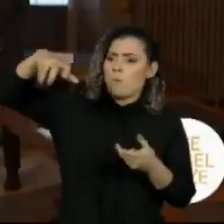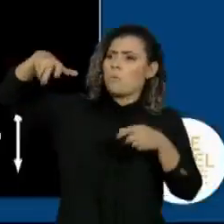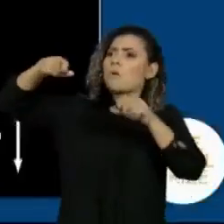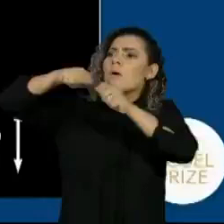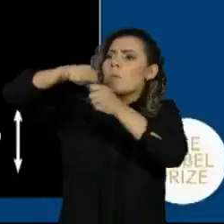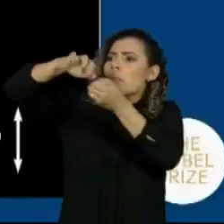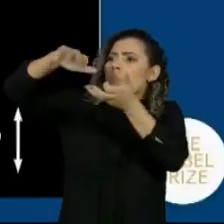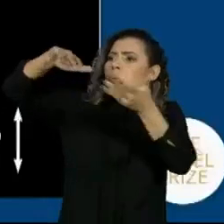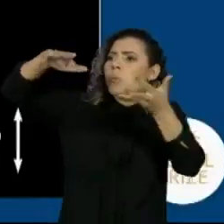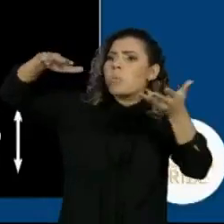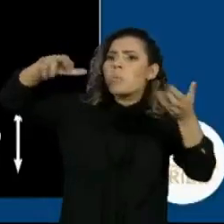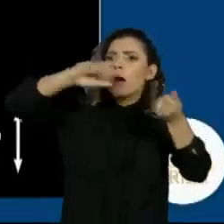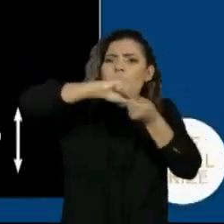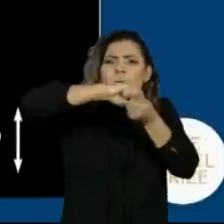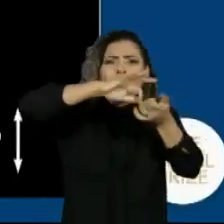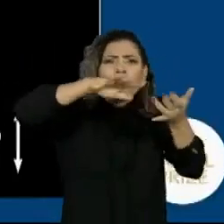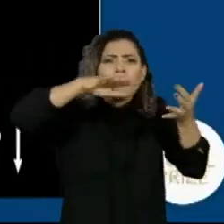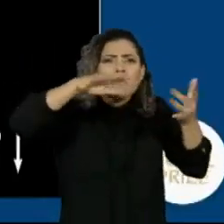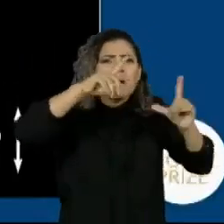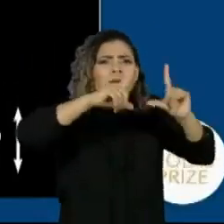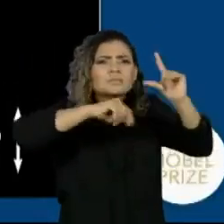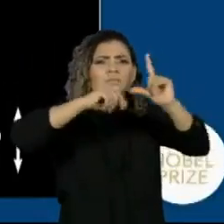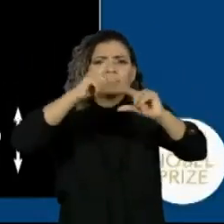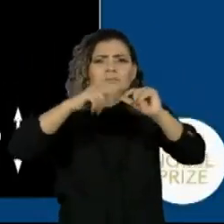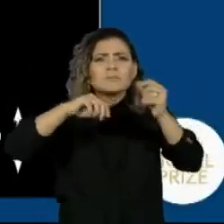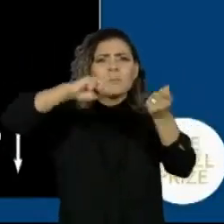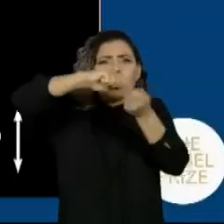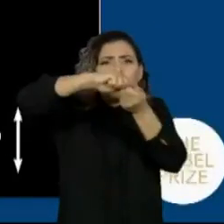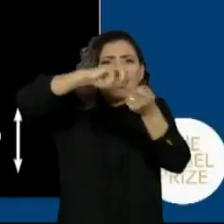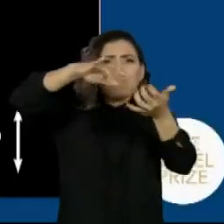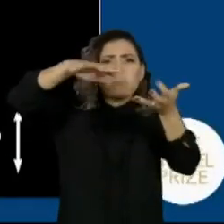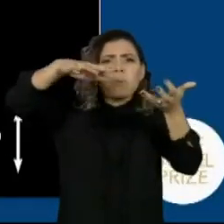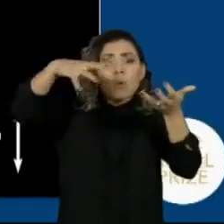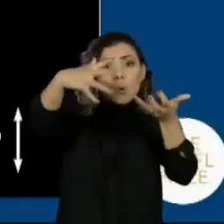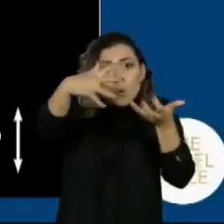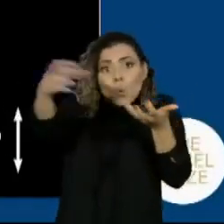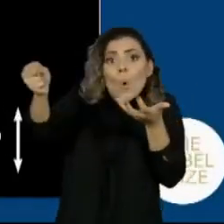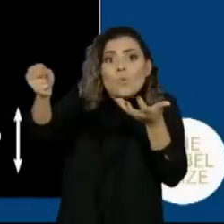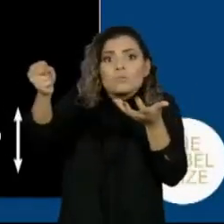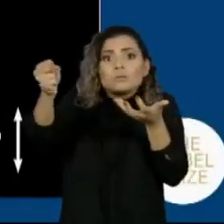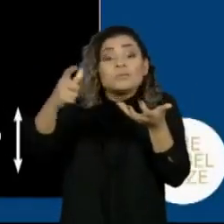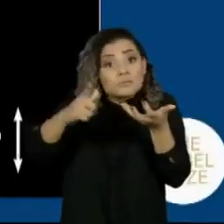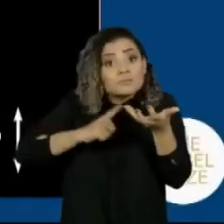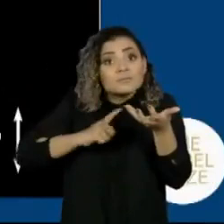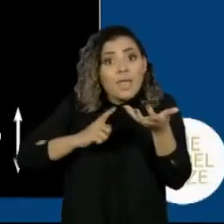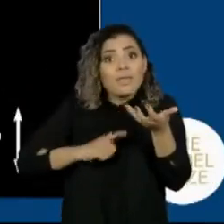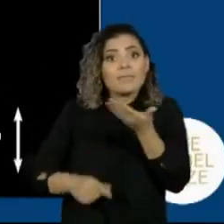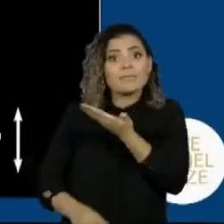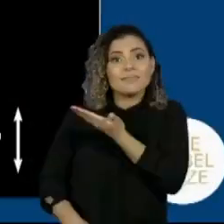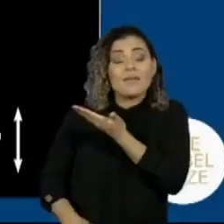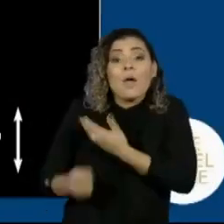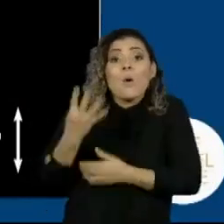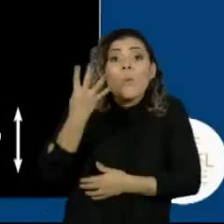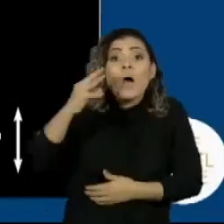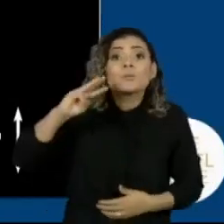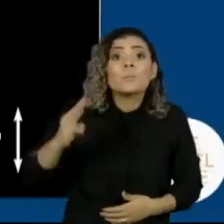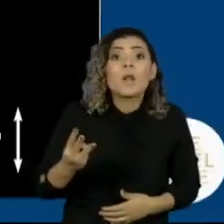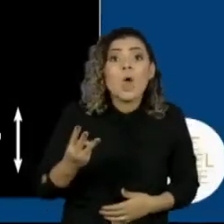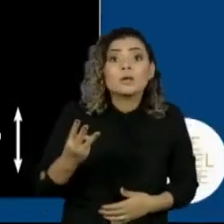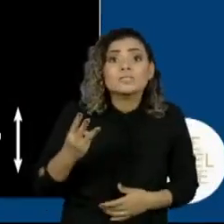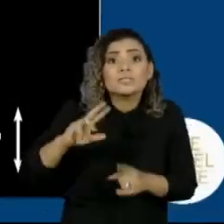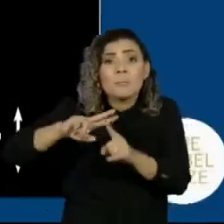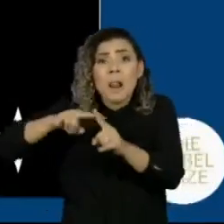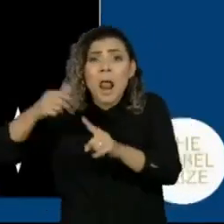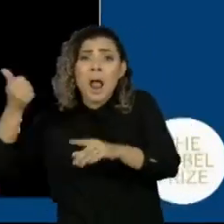galáxia. É a evidência mais convincente de um grande buraco negro na Via Láctea, 4 milhões de vezes maior